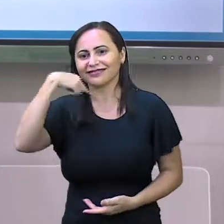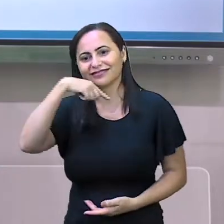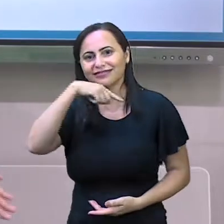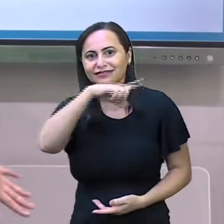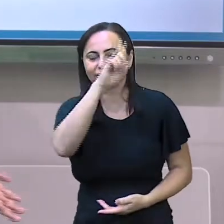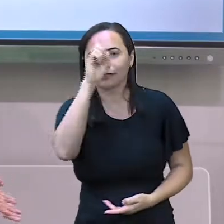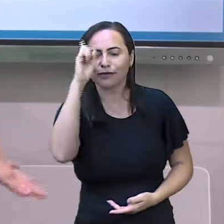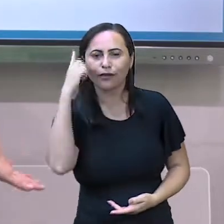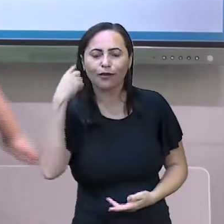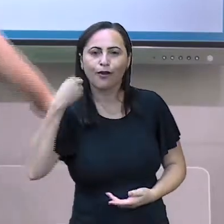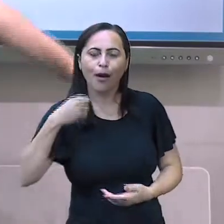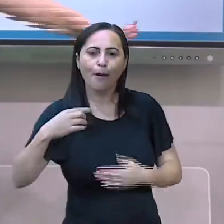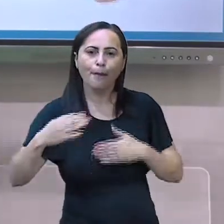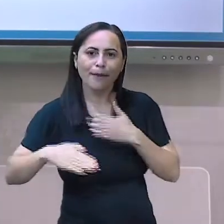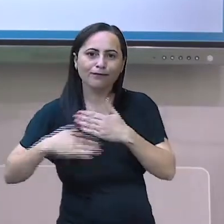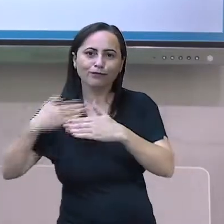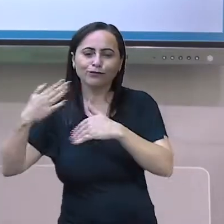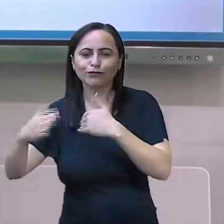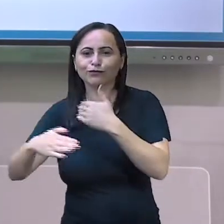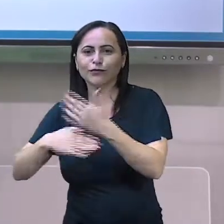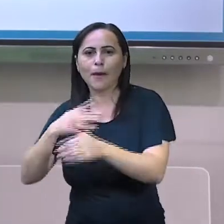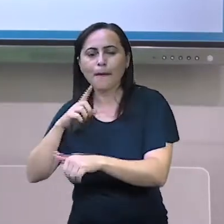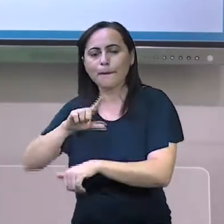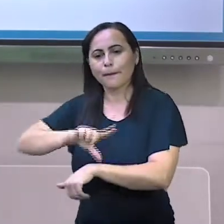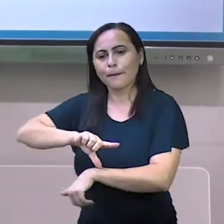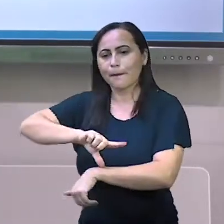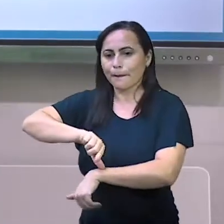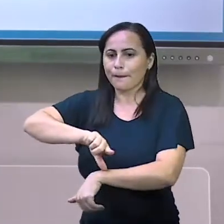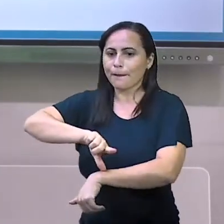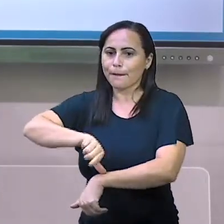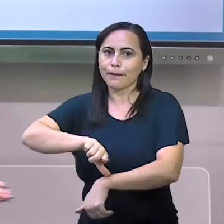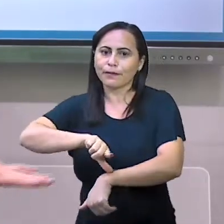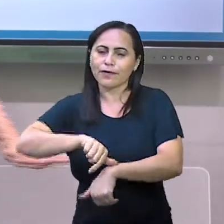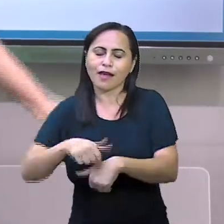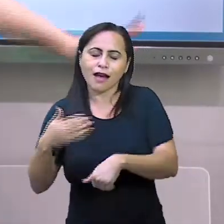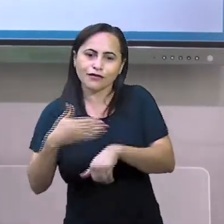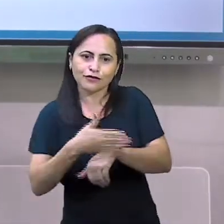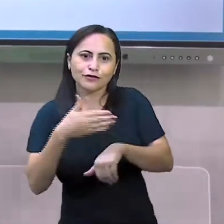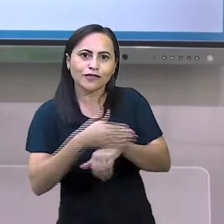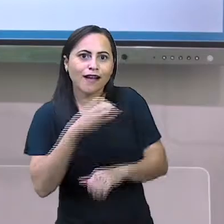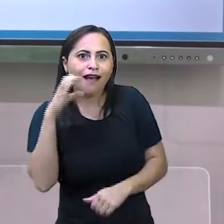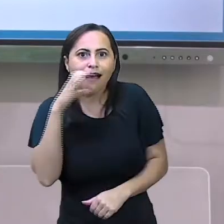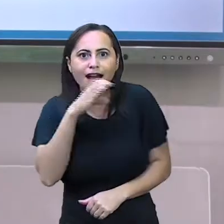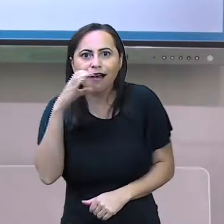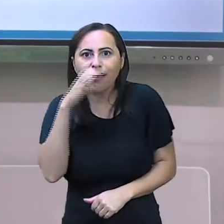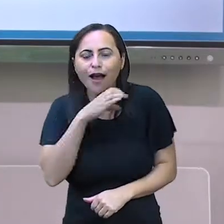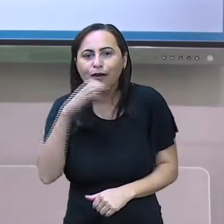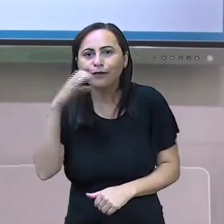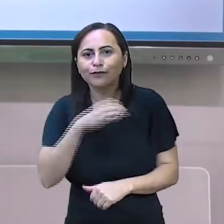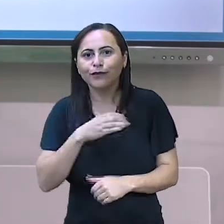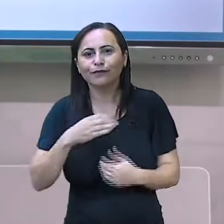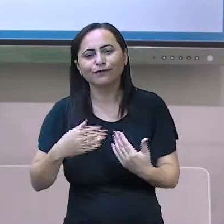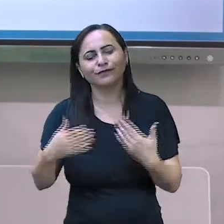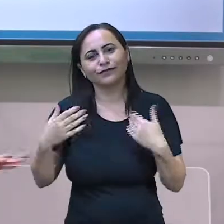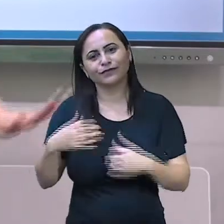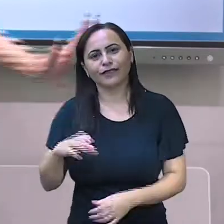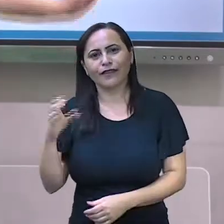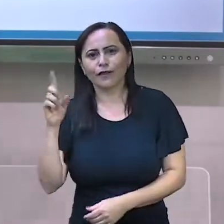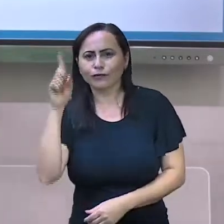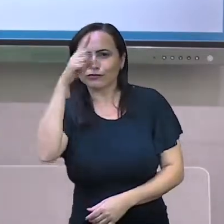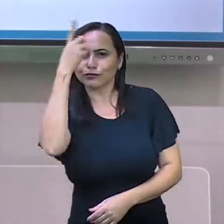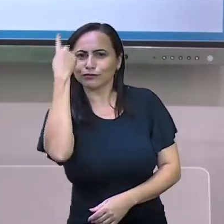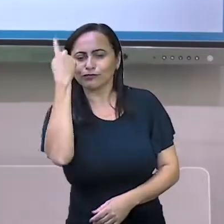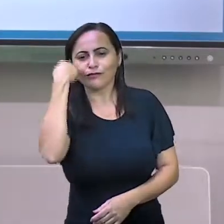passa tempo tic tac tic tac passa a hora chega logo tic tac tic tac vai te embora passa